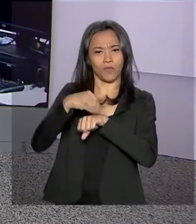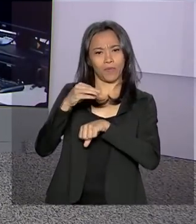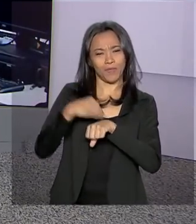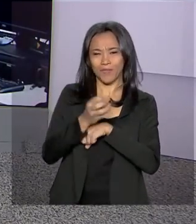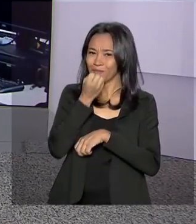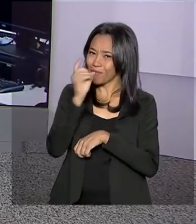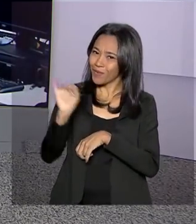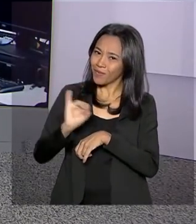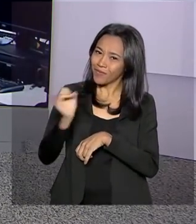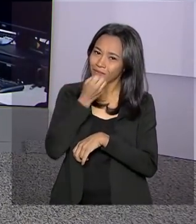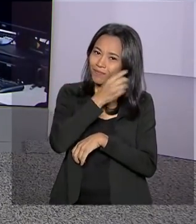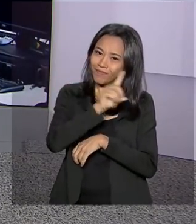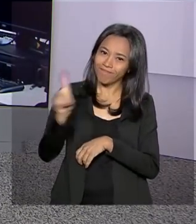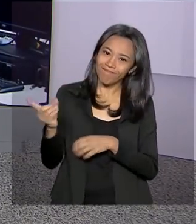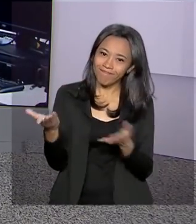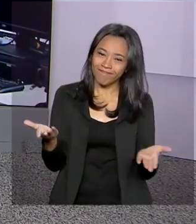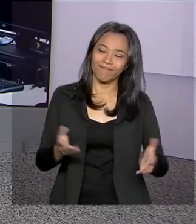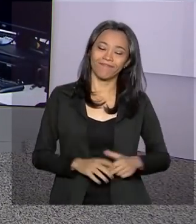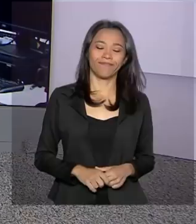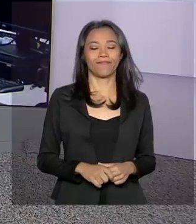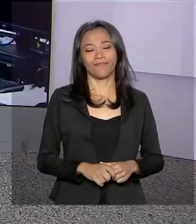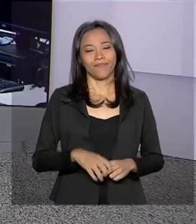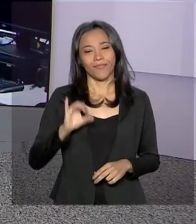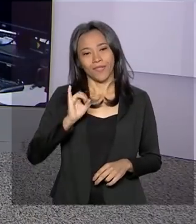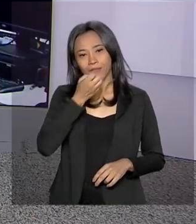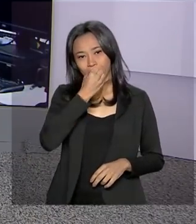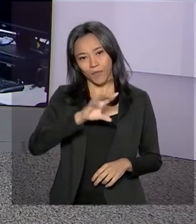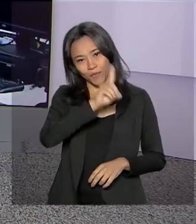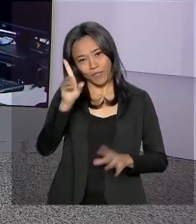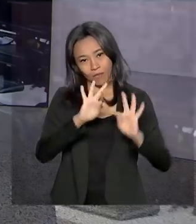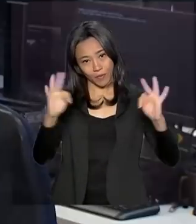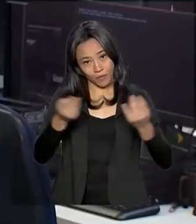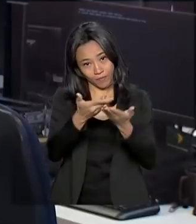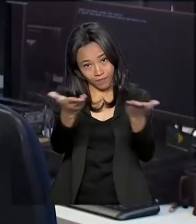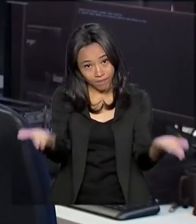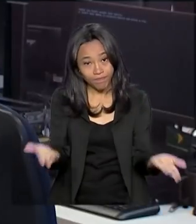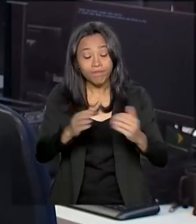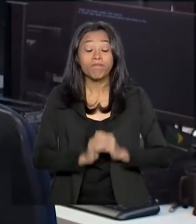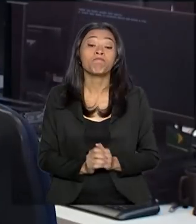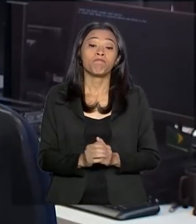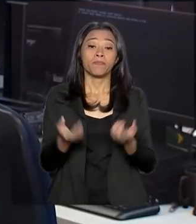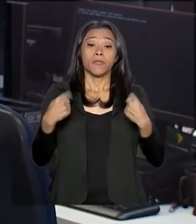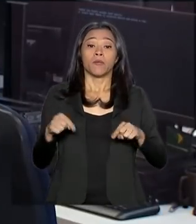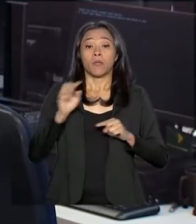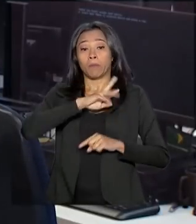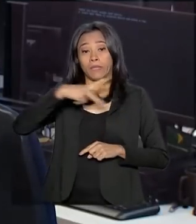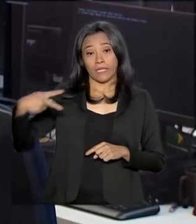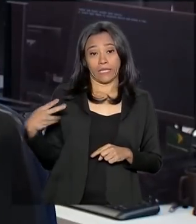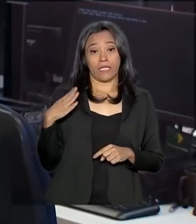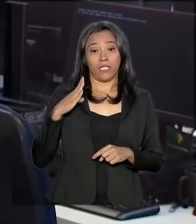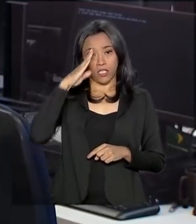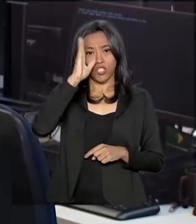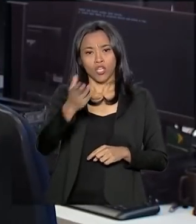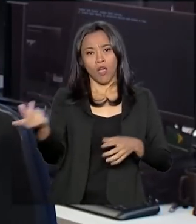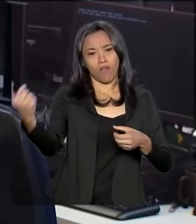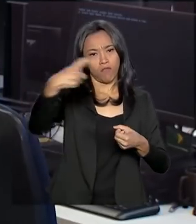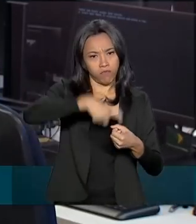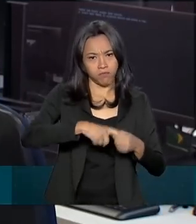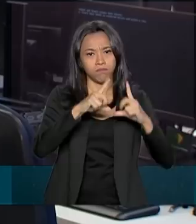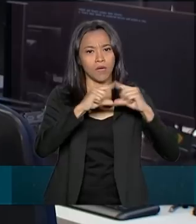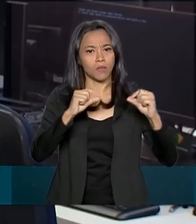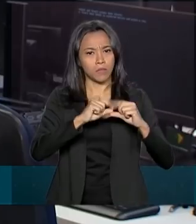muito bom dia para você. Bom dia, Carla, bom dia para todo mundo. O presidente já está de volta à Brasília,